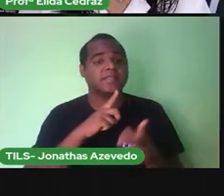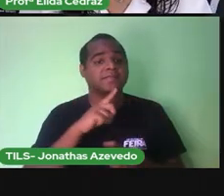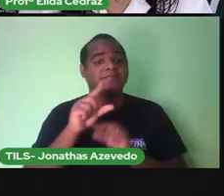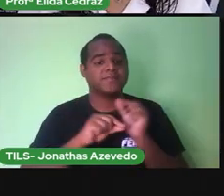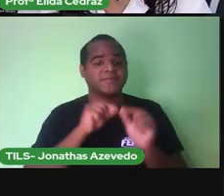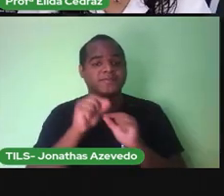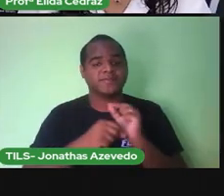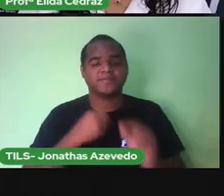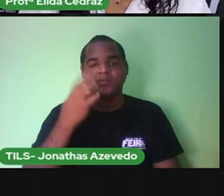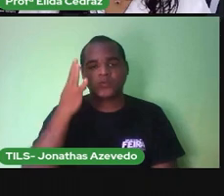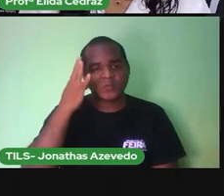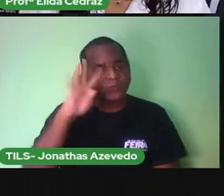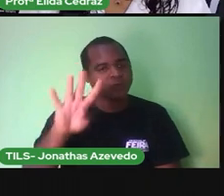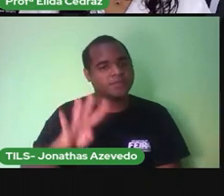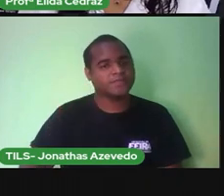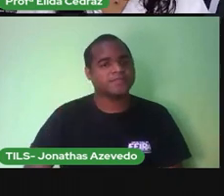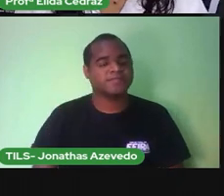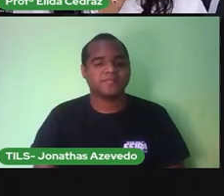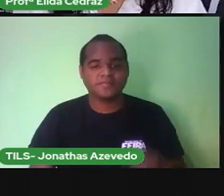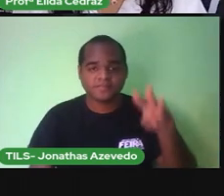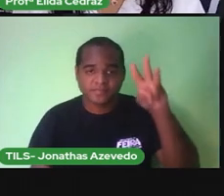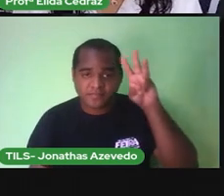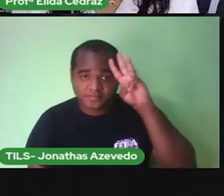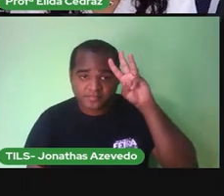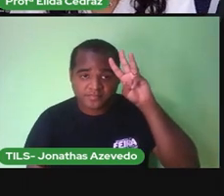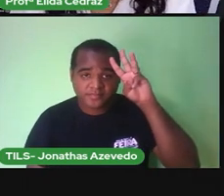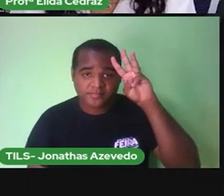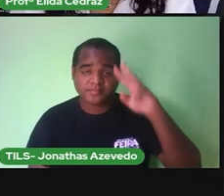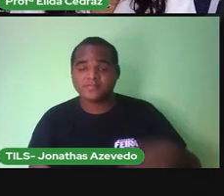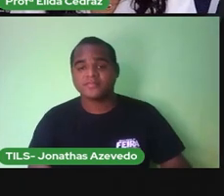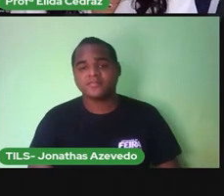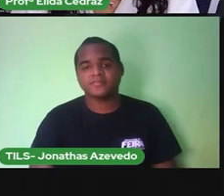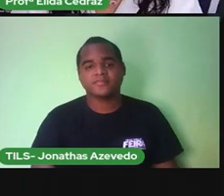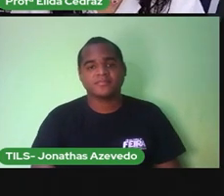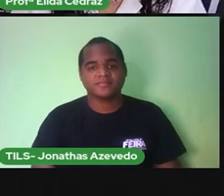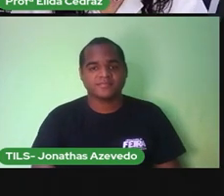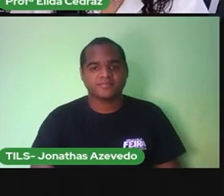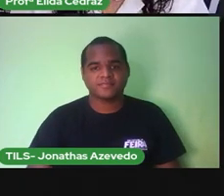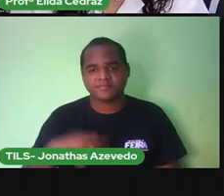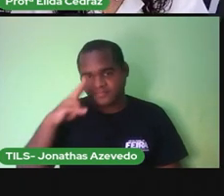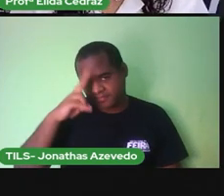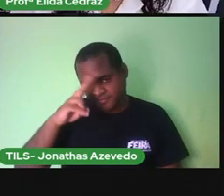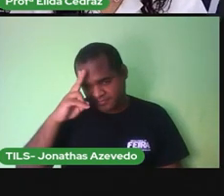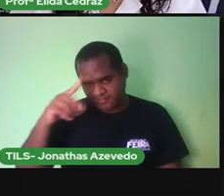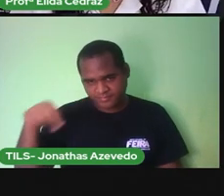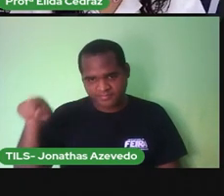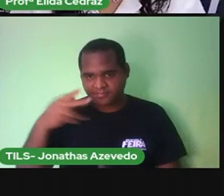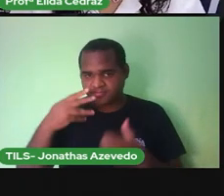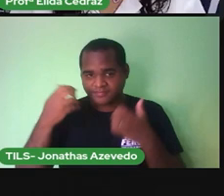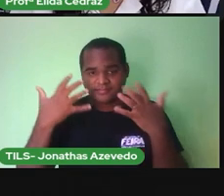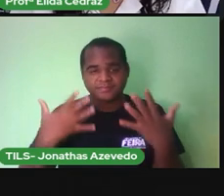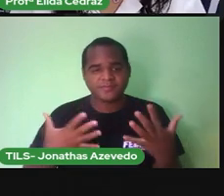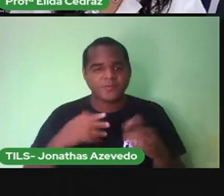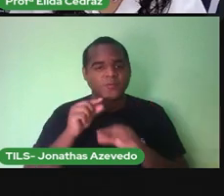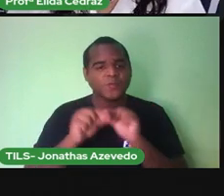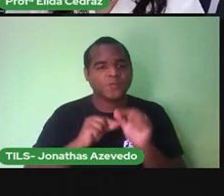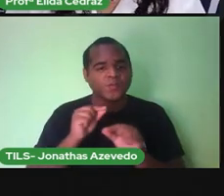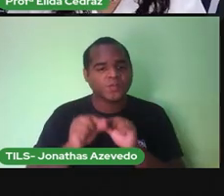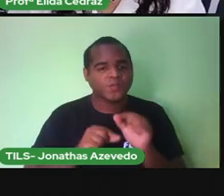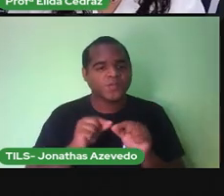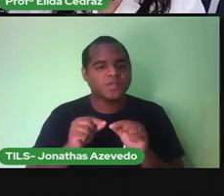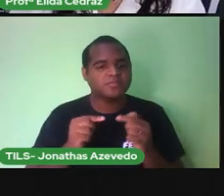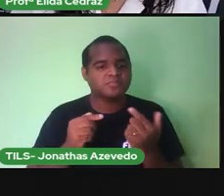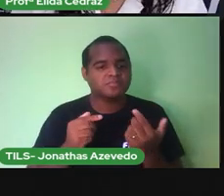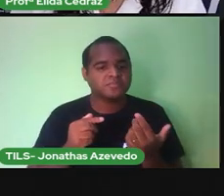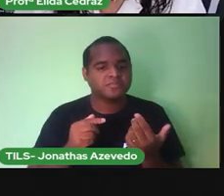terça-feira. Se você lembra o que foi que nós vimos na última aula, qual